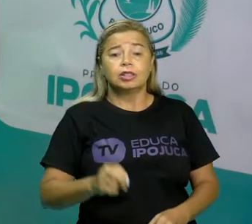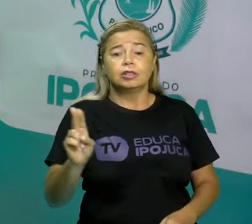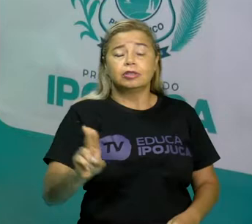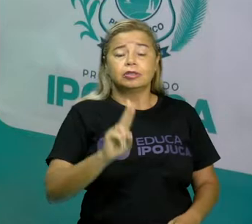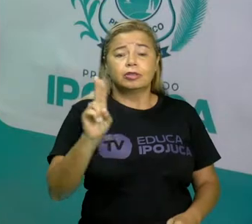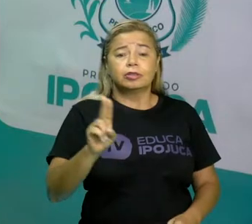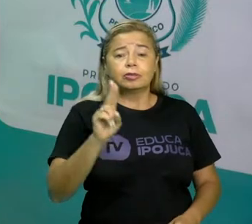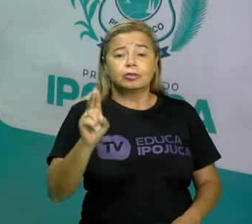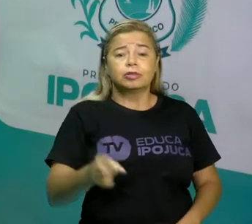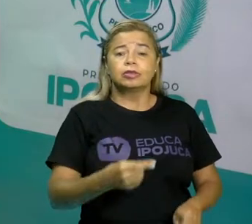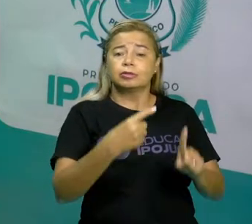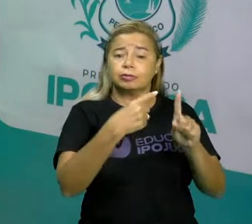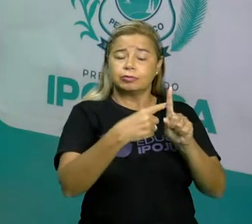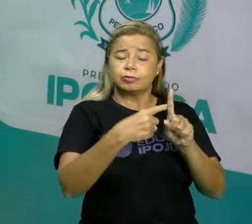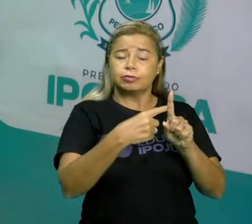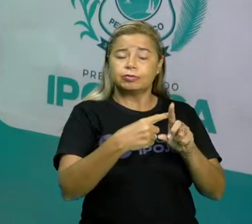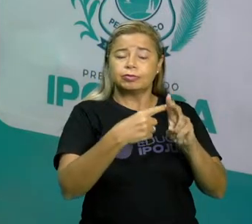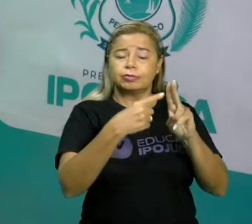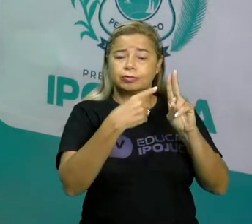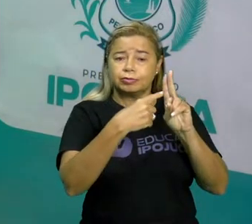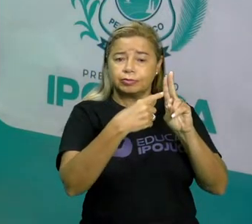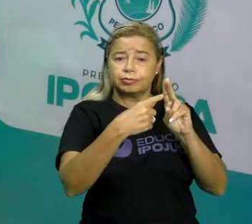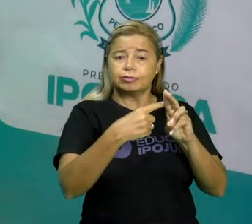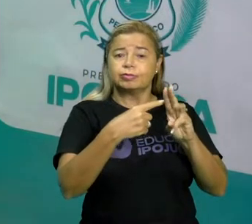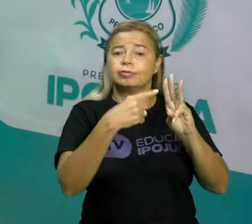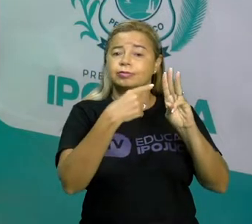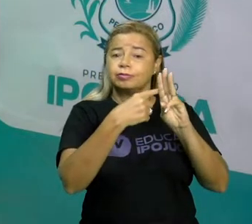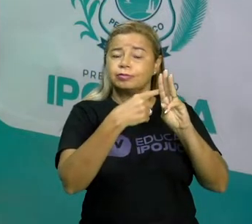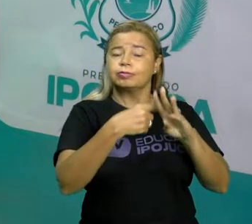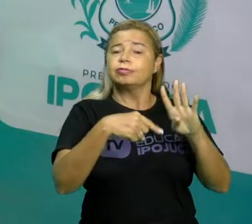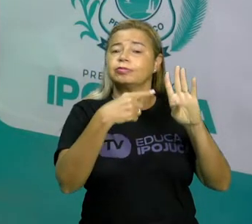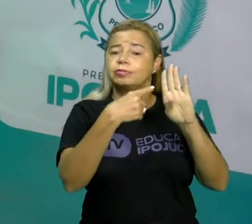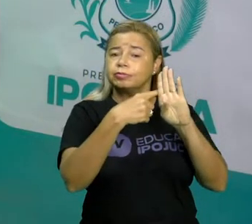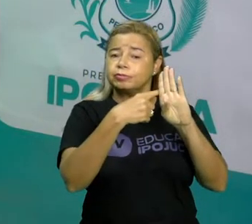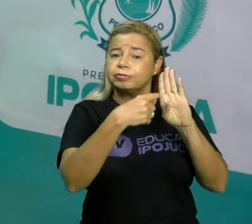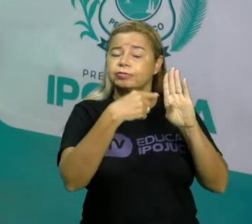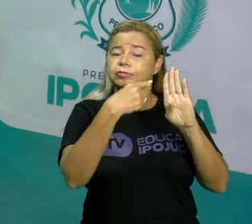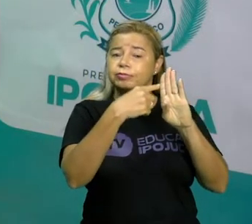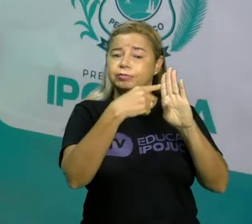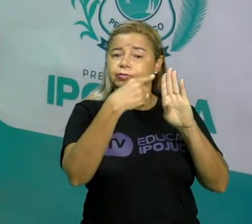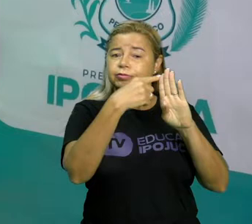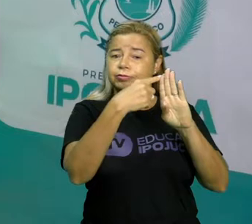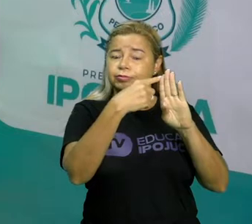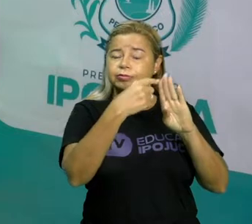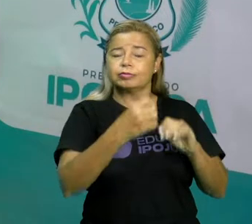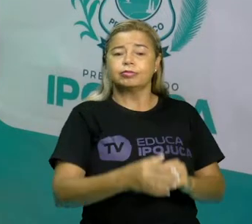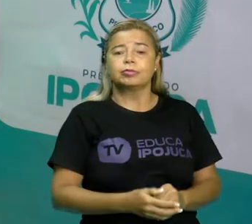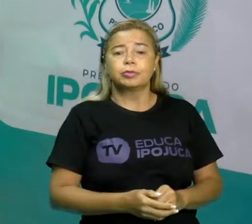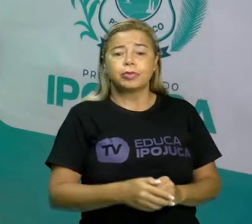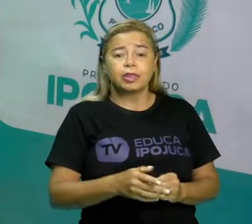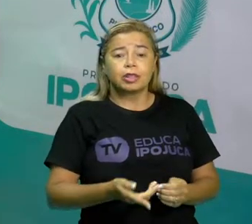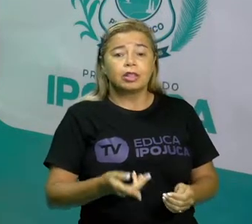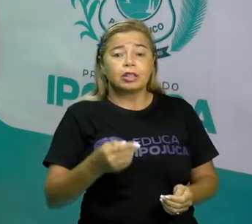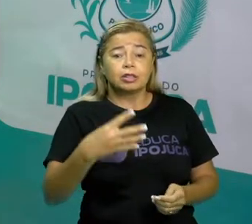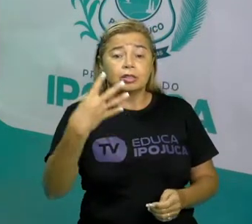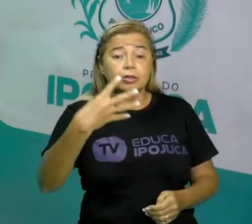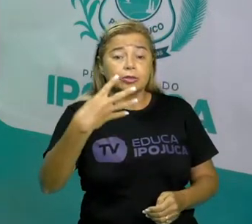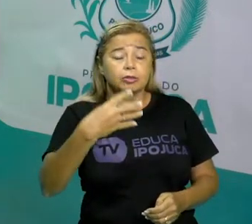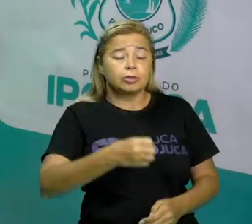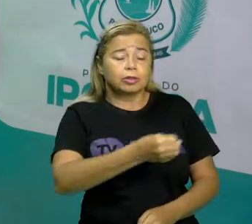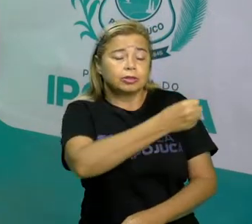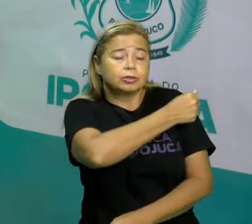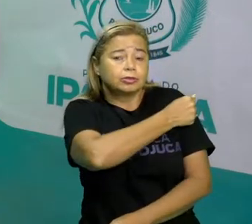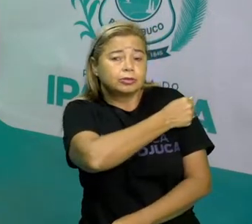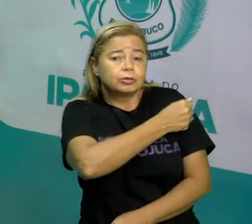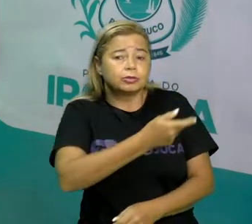dezenas, centenas, unidade de milhar, dezena de milhar e centena de milhar. Que no nosso quarto ano a gente vai